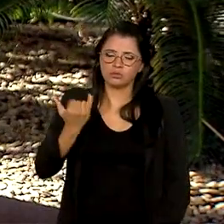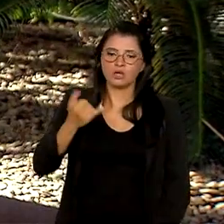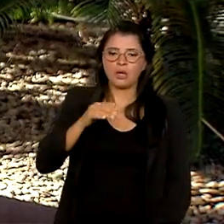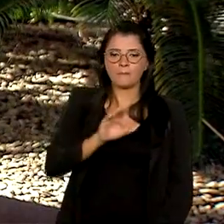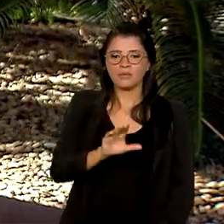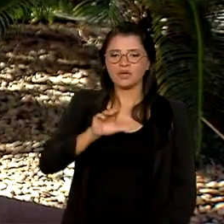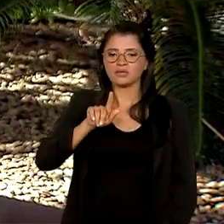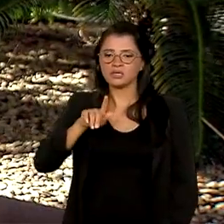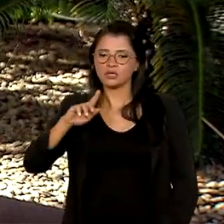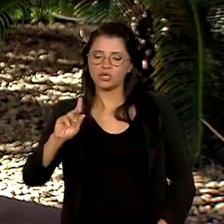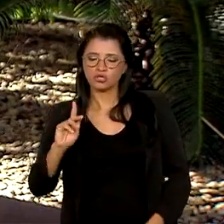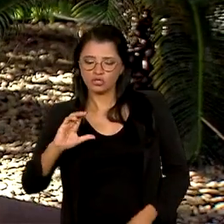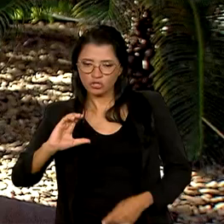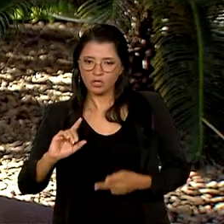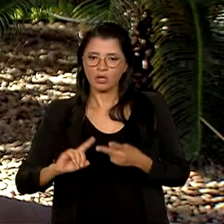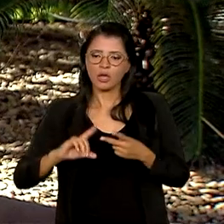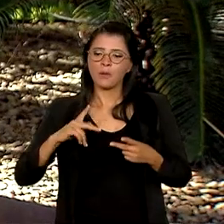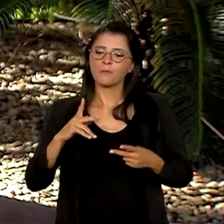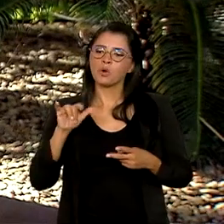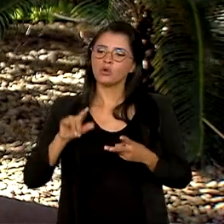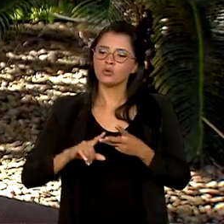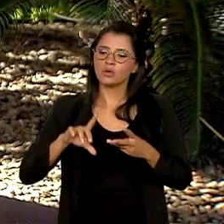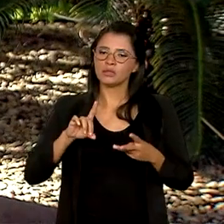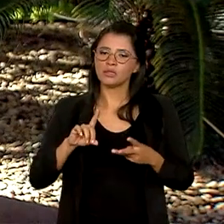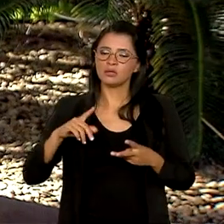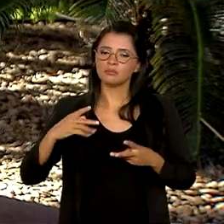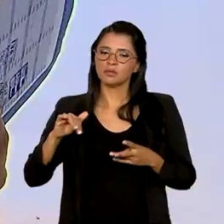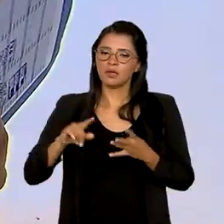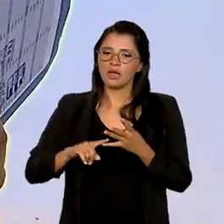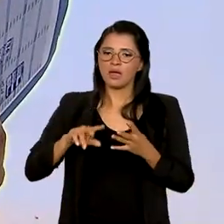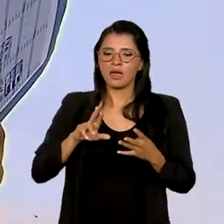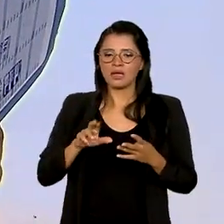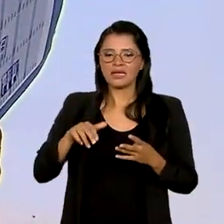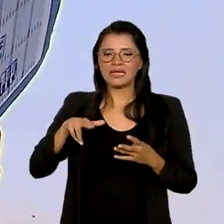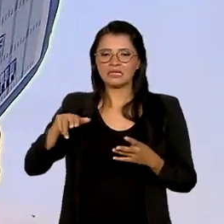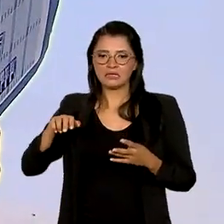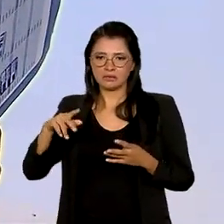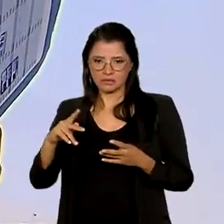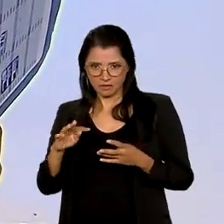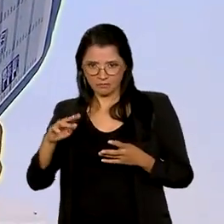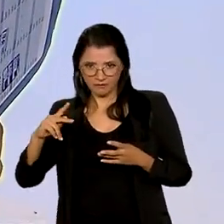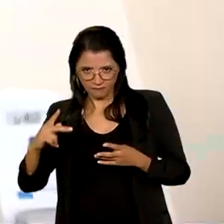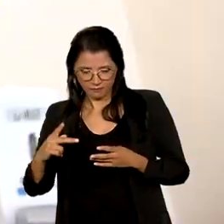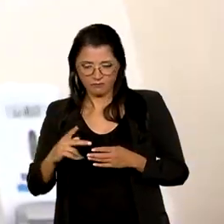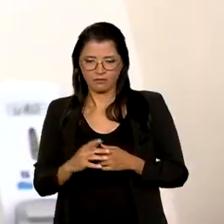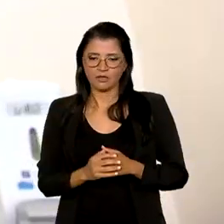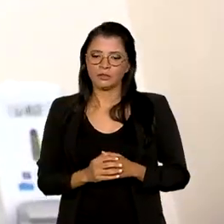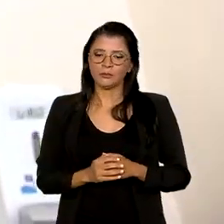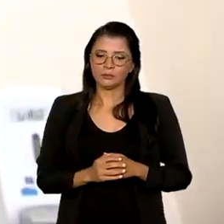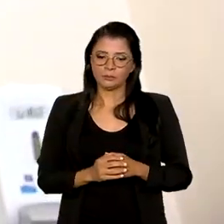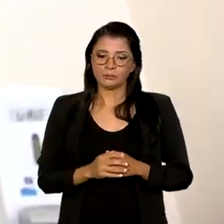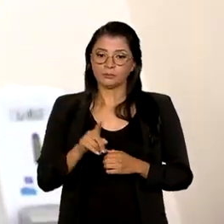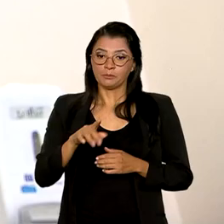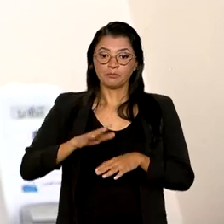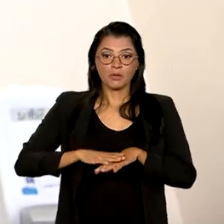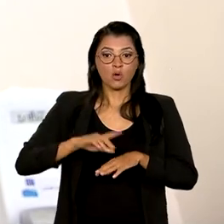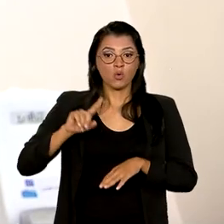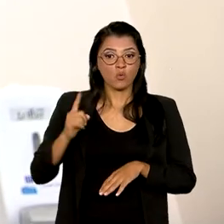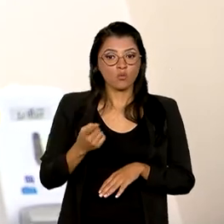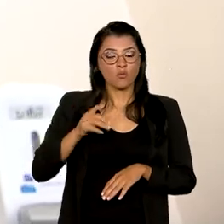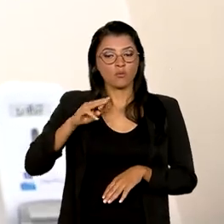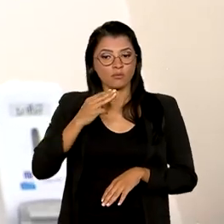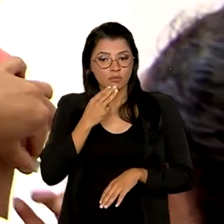BCG, polio, DTP e MMRV. Os dados englobaram mais de 1 milhão e 300